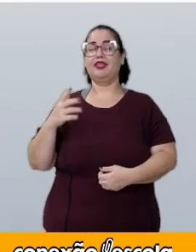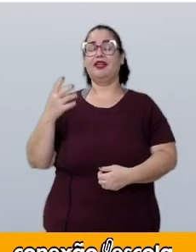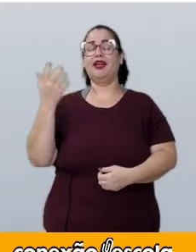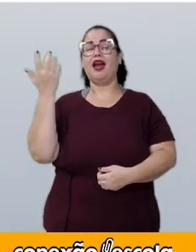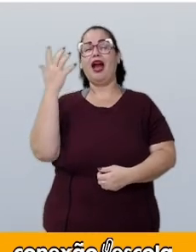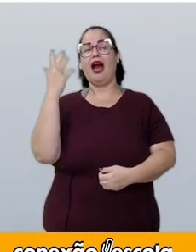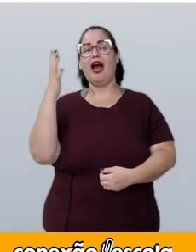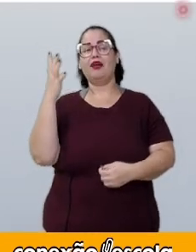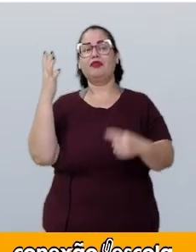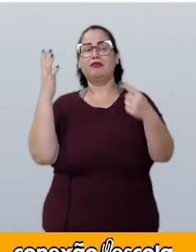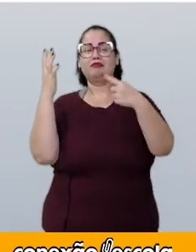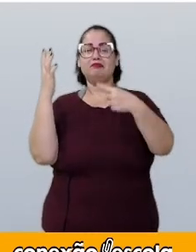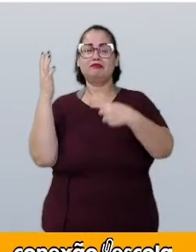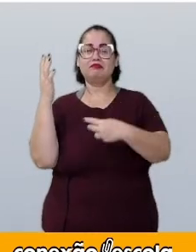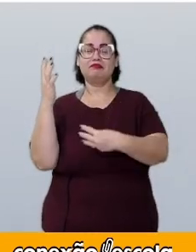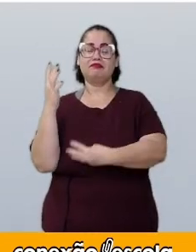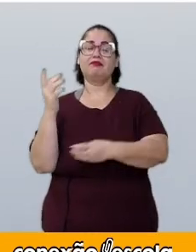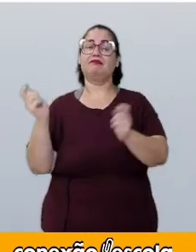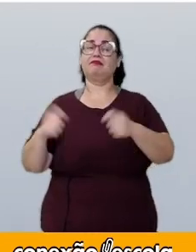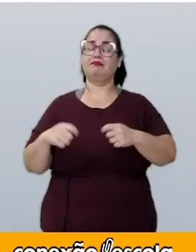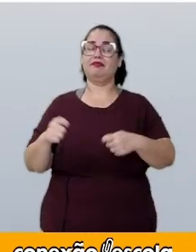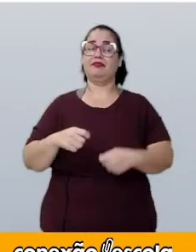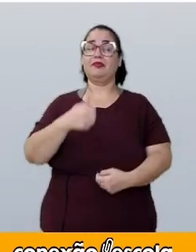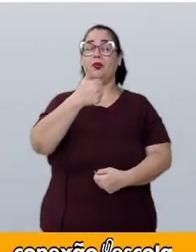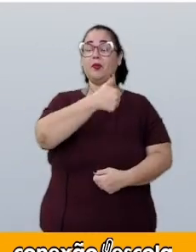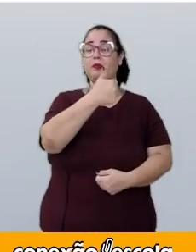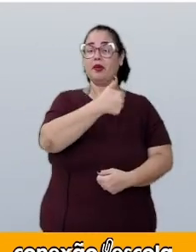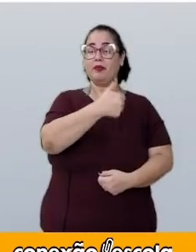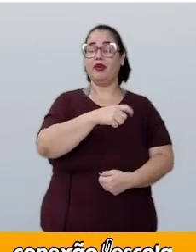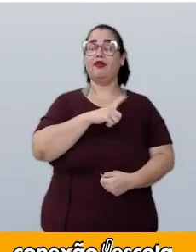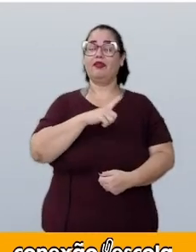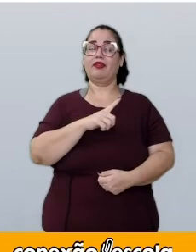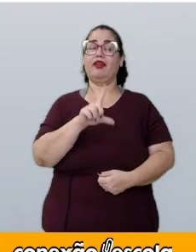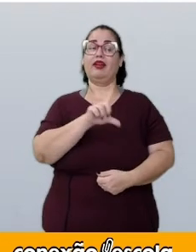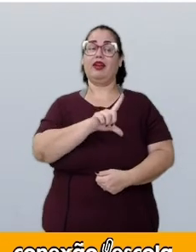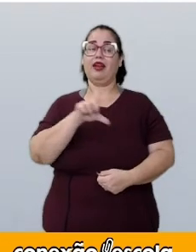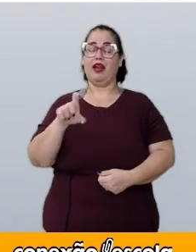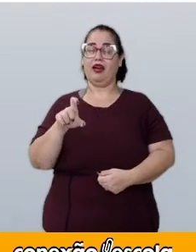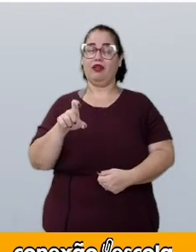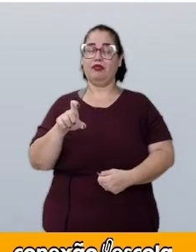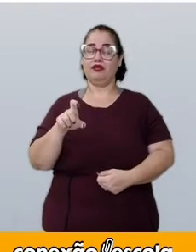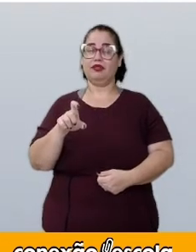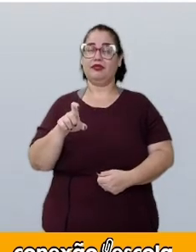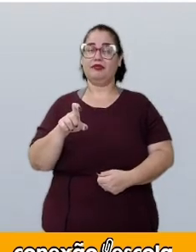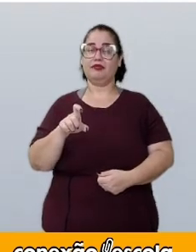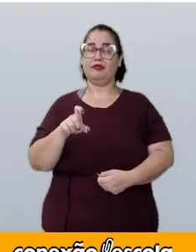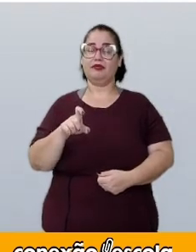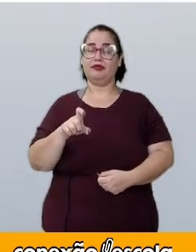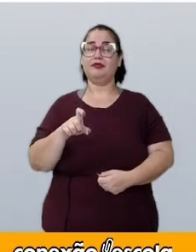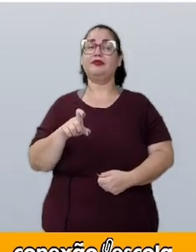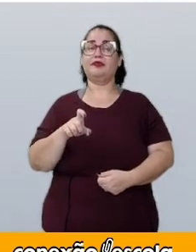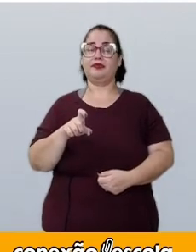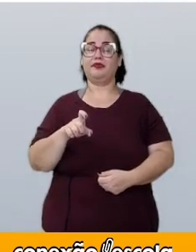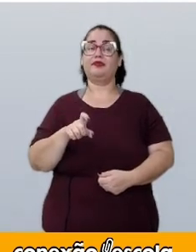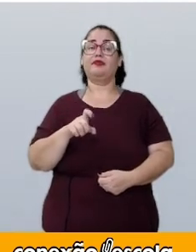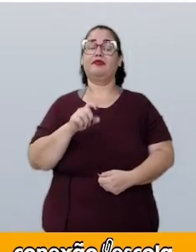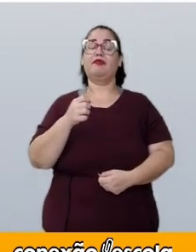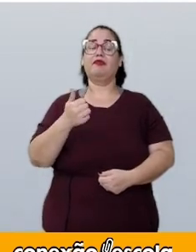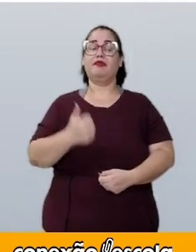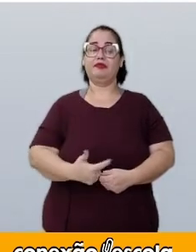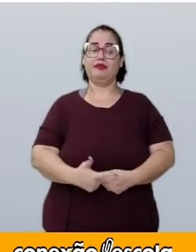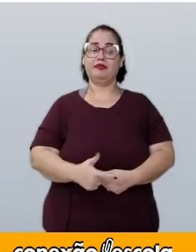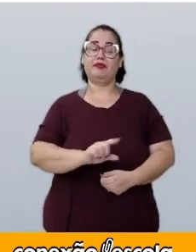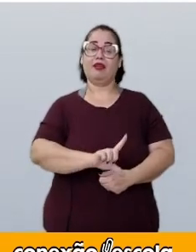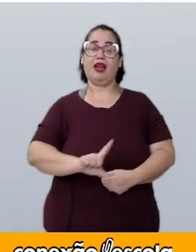possibilidades. No primeiro evento, eu tenho uma calça 1 e